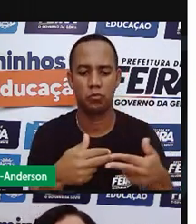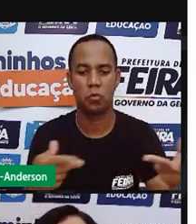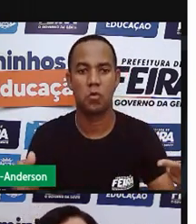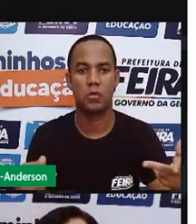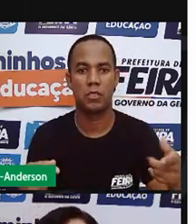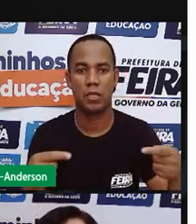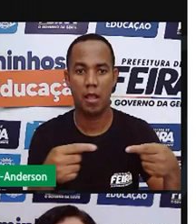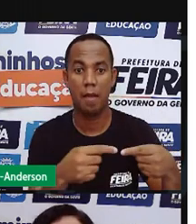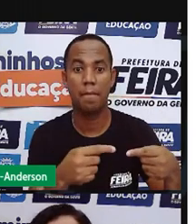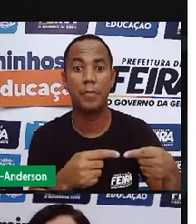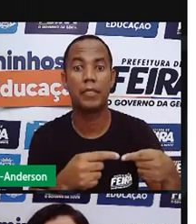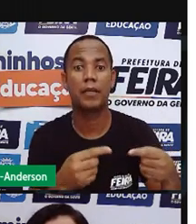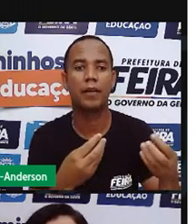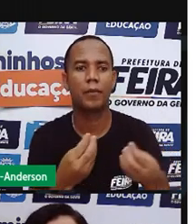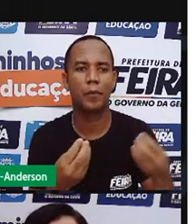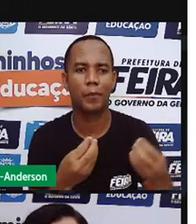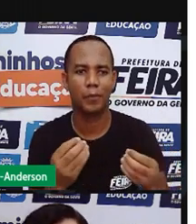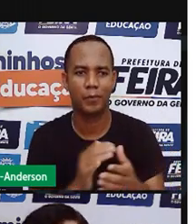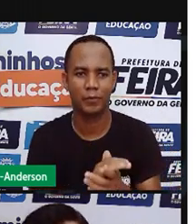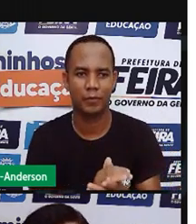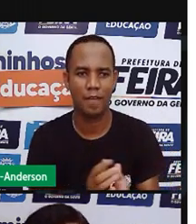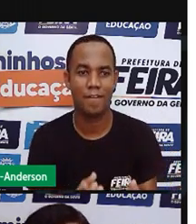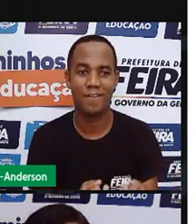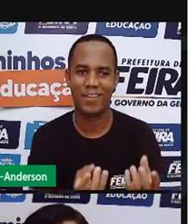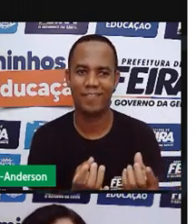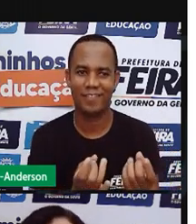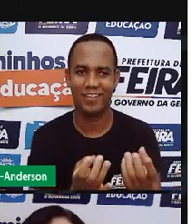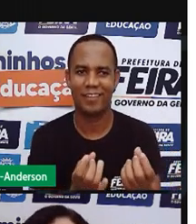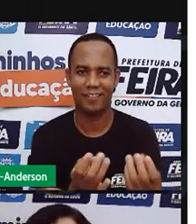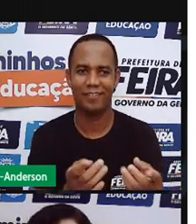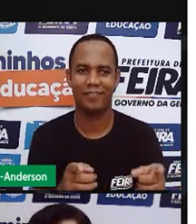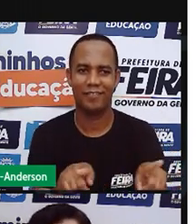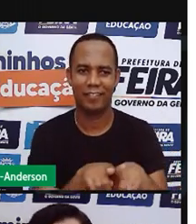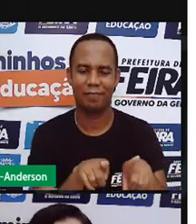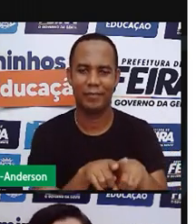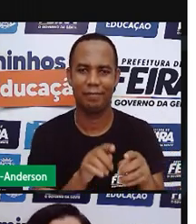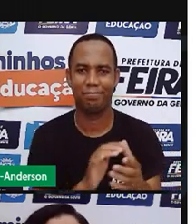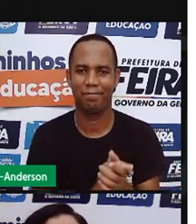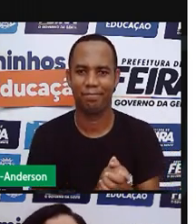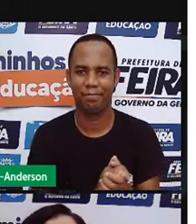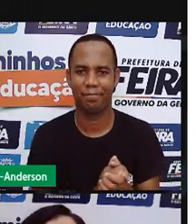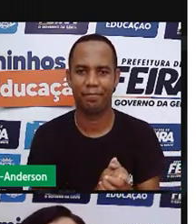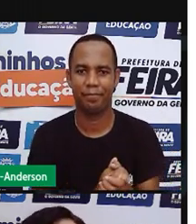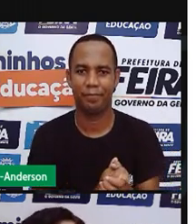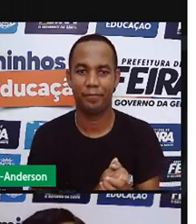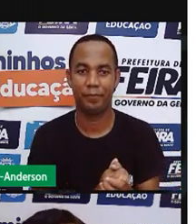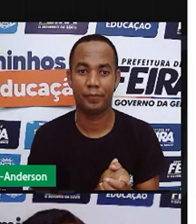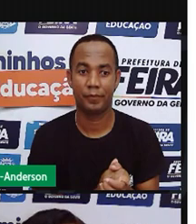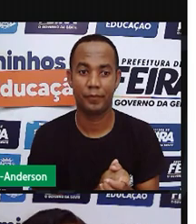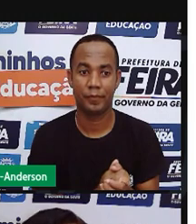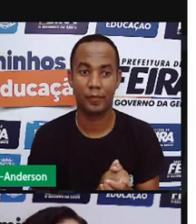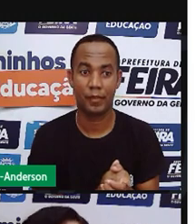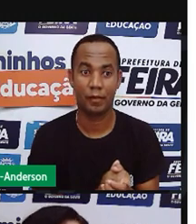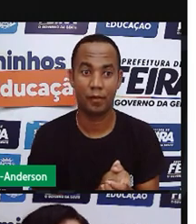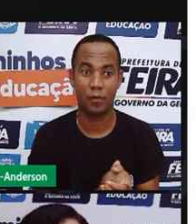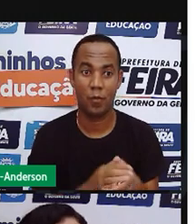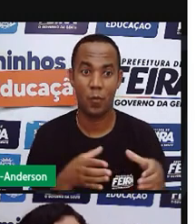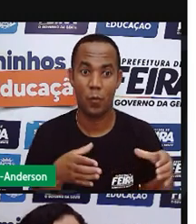específicos destinados à comercialização. Assim, o rebanho